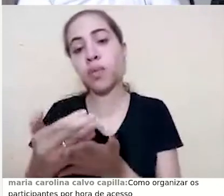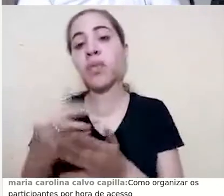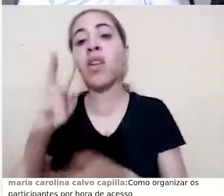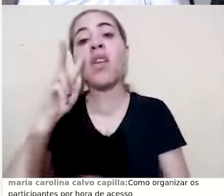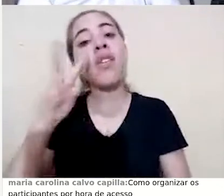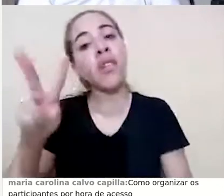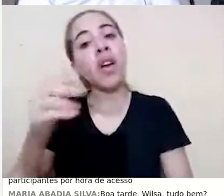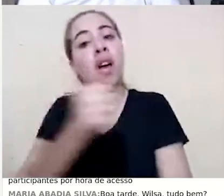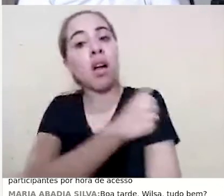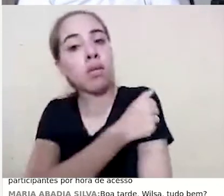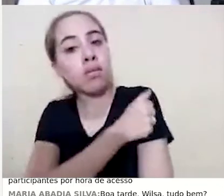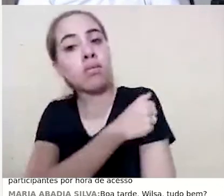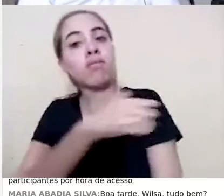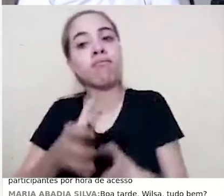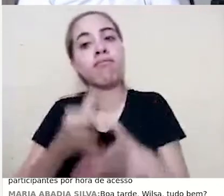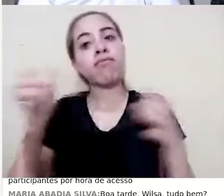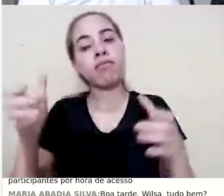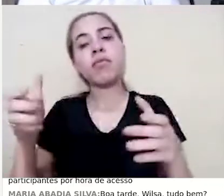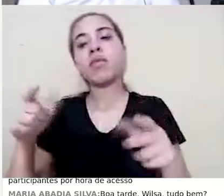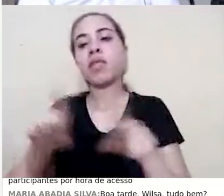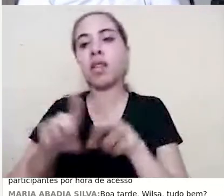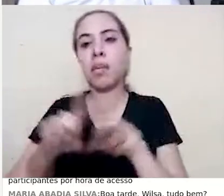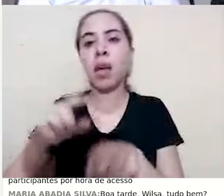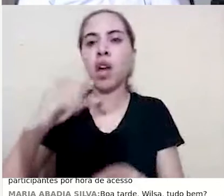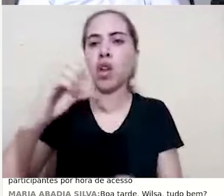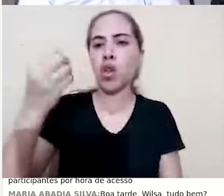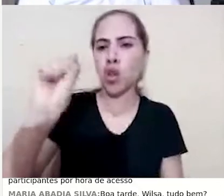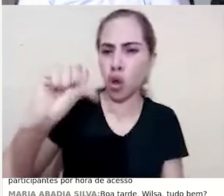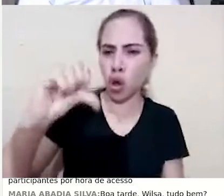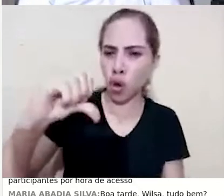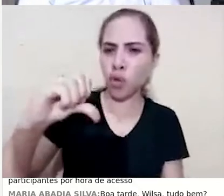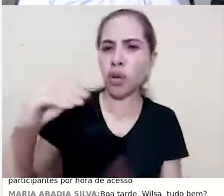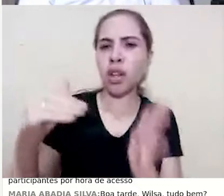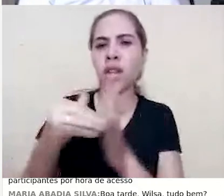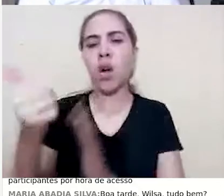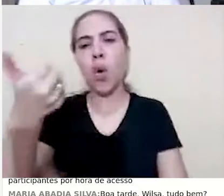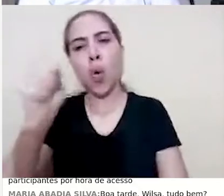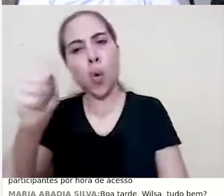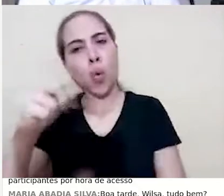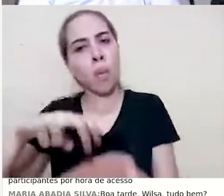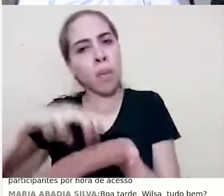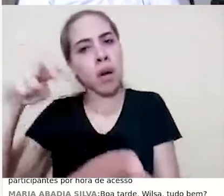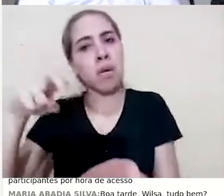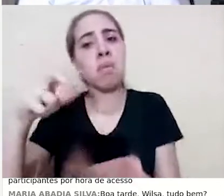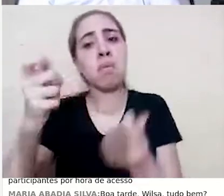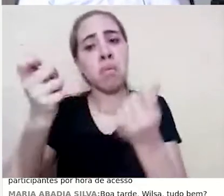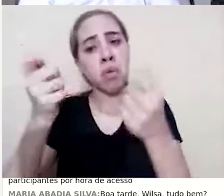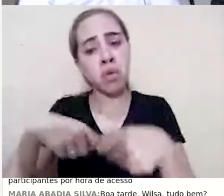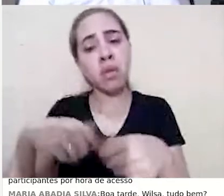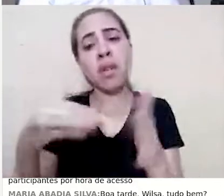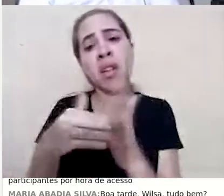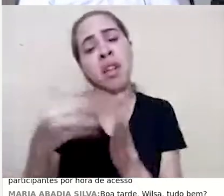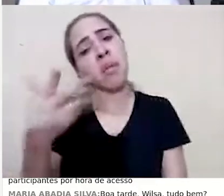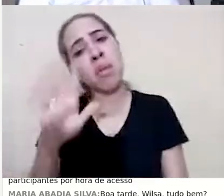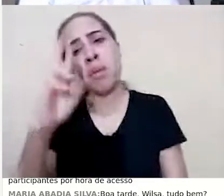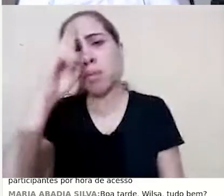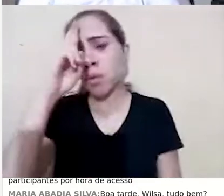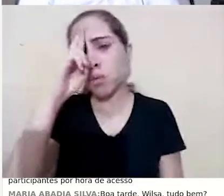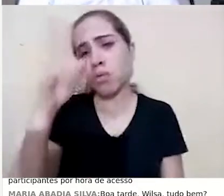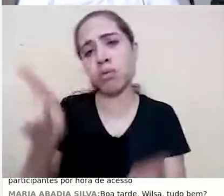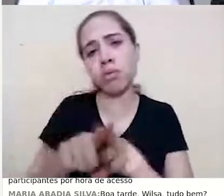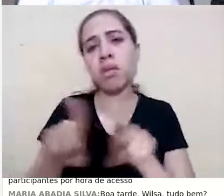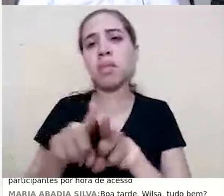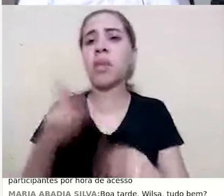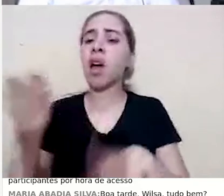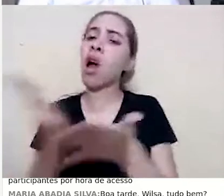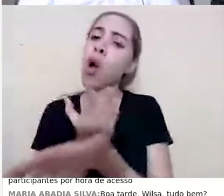dos alunos está ativo entre nove e onze da manhã. Talvez eu possa considerar até meio-dia, que é o foco de acesso. Alguns acessam